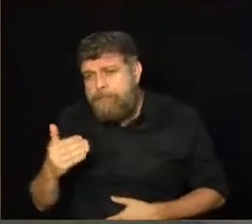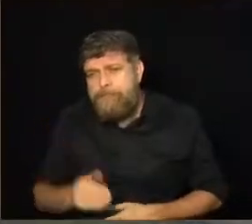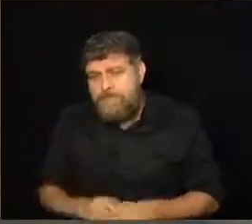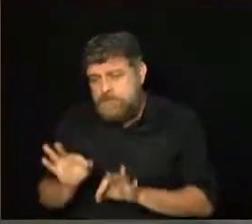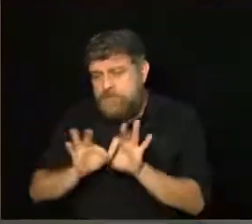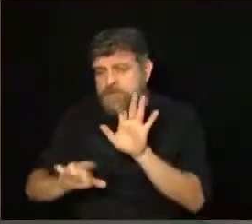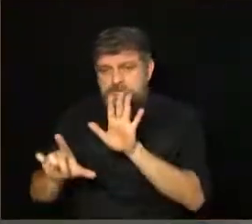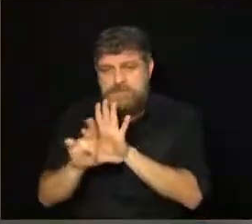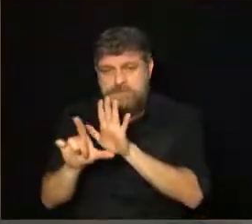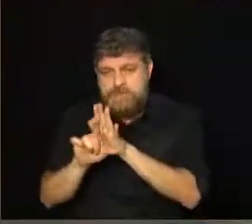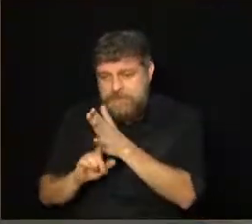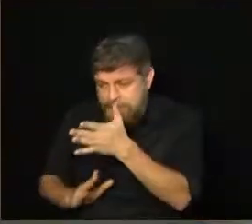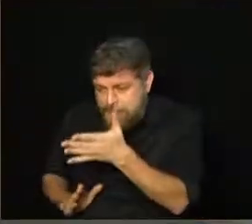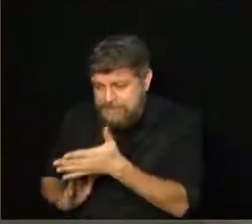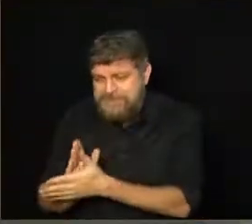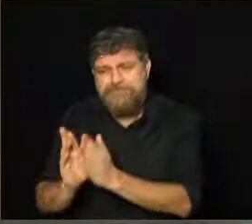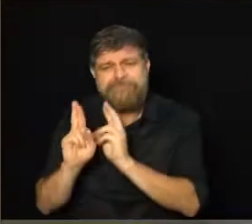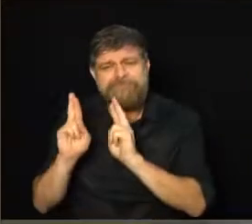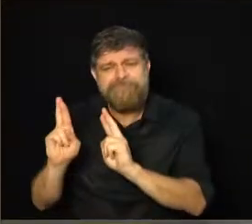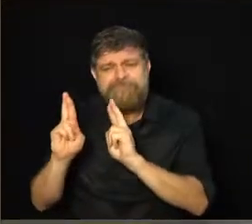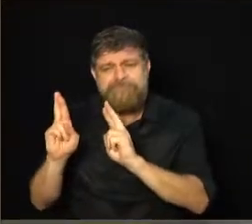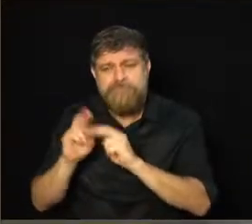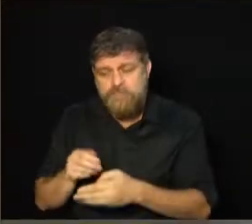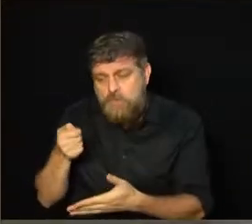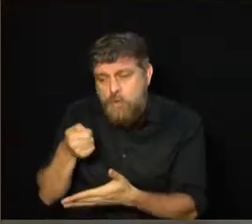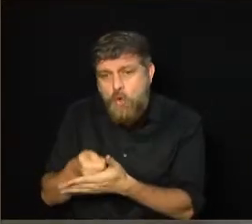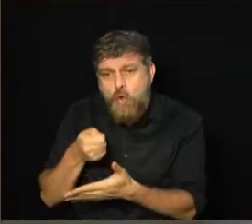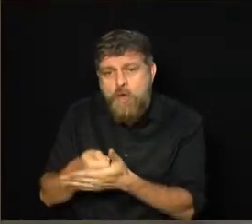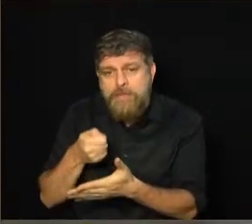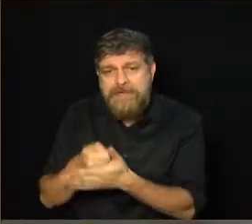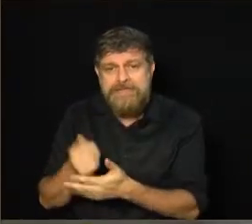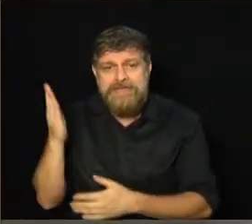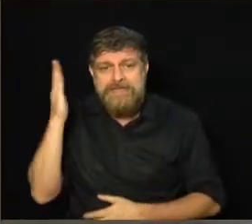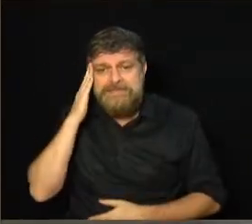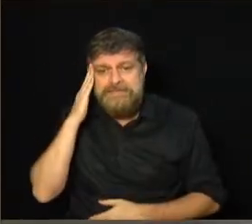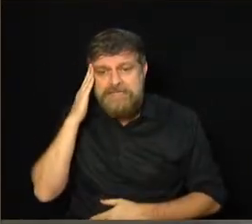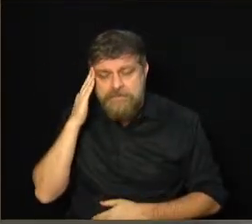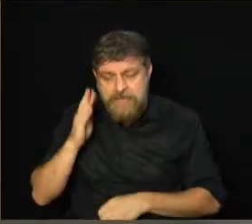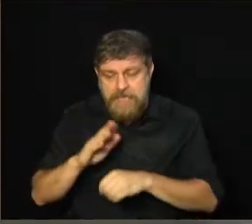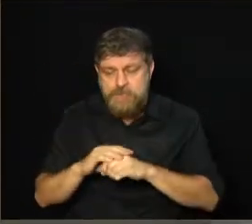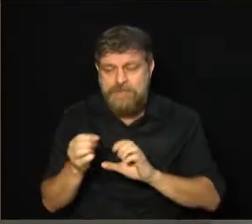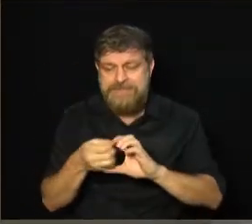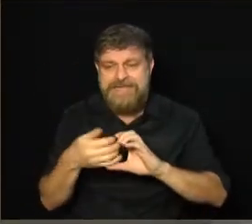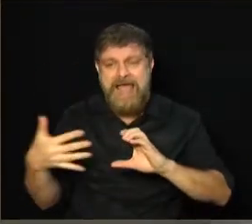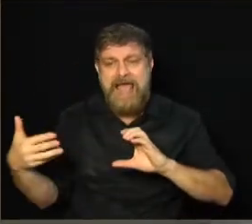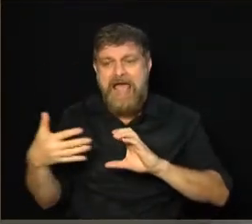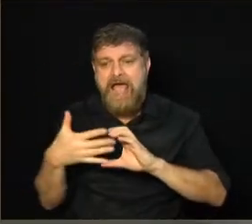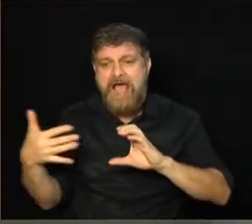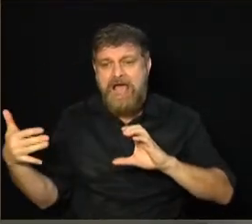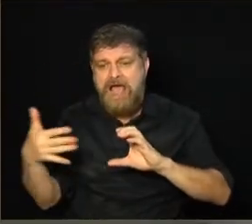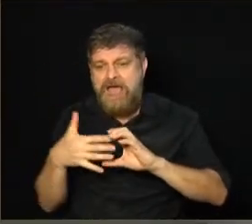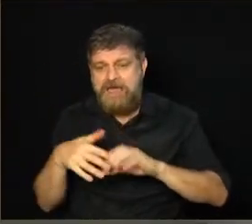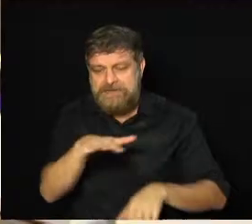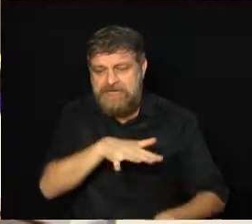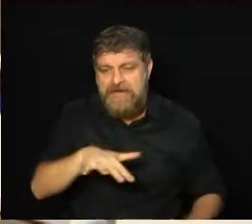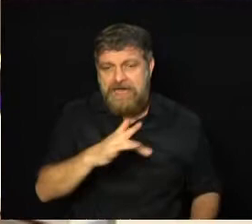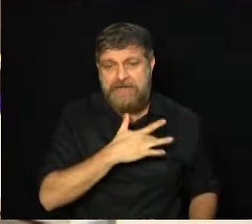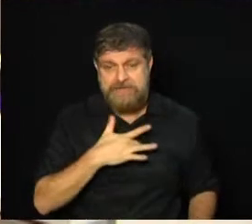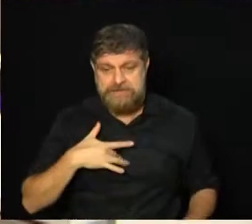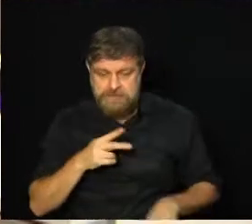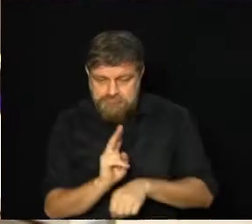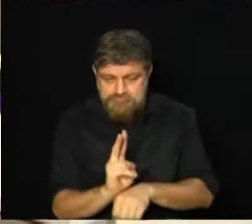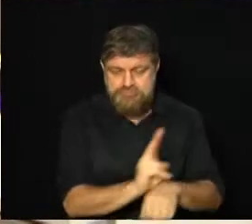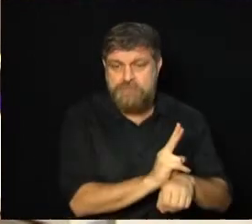projeto de lei que torna obrigatória a notificação de doenças raras às autoridades sanitárias. Esse